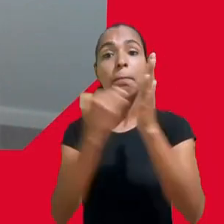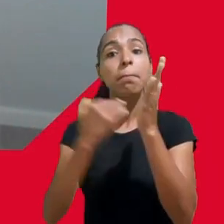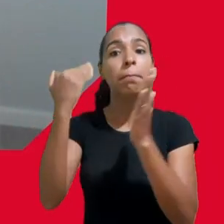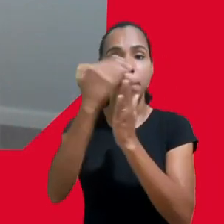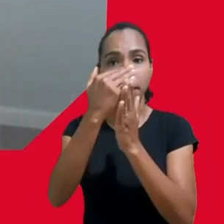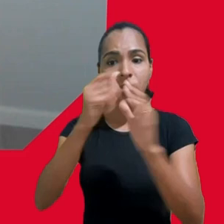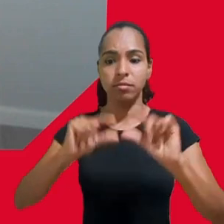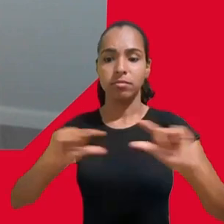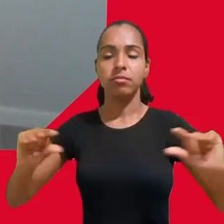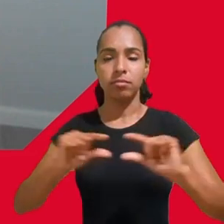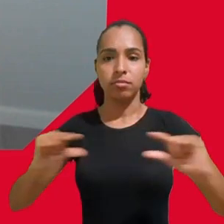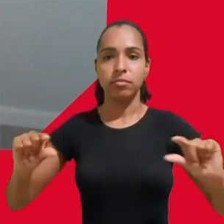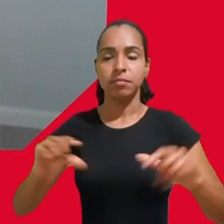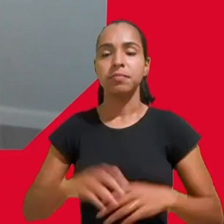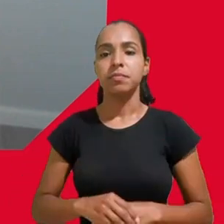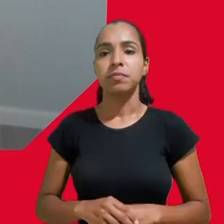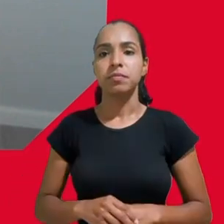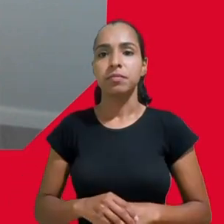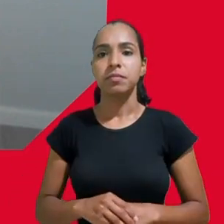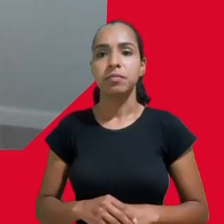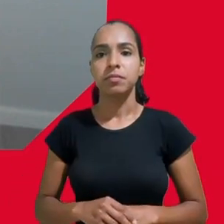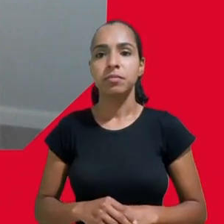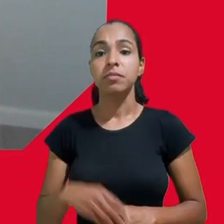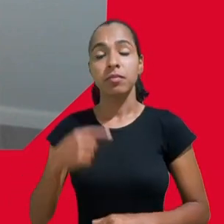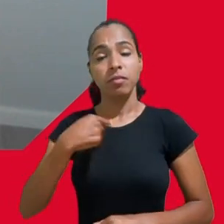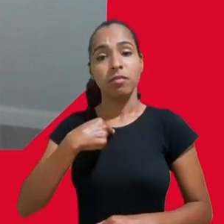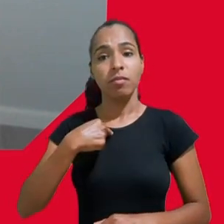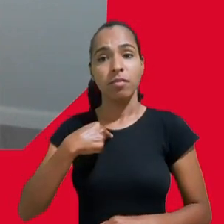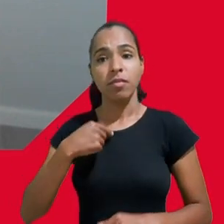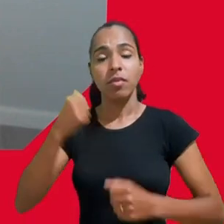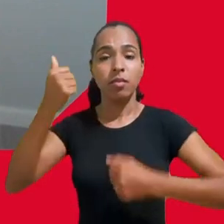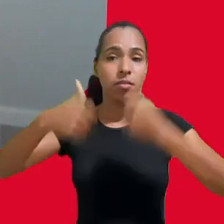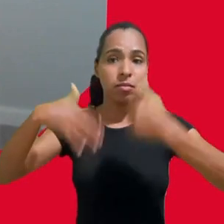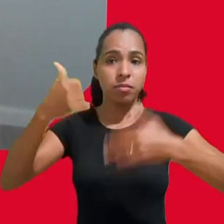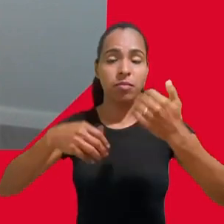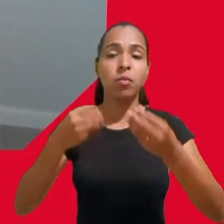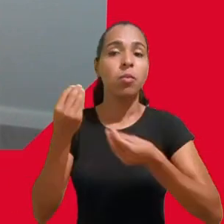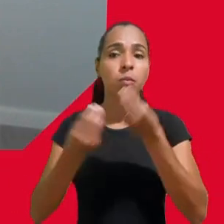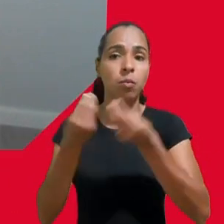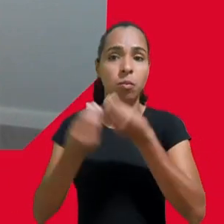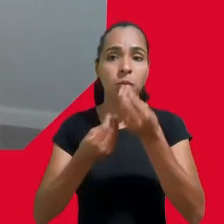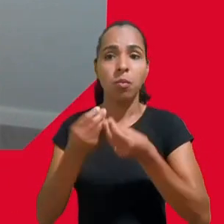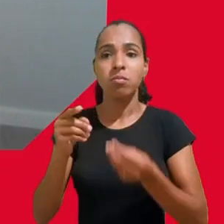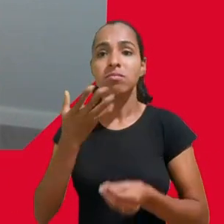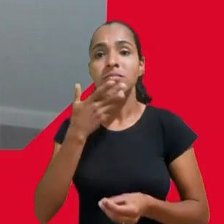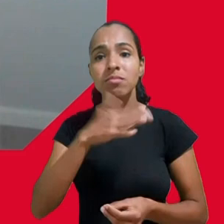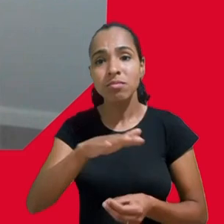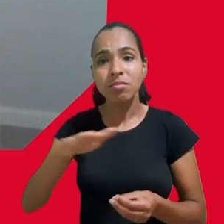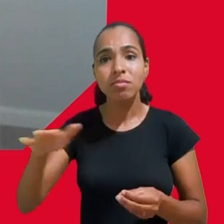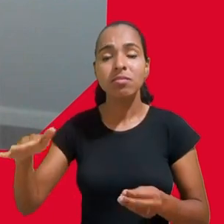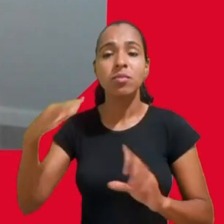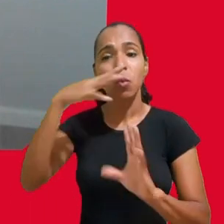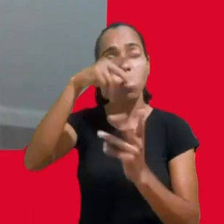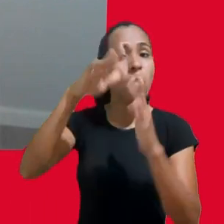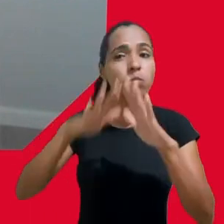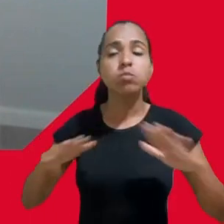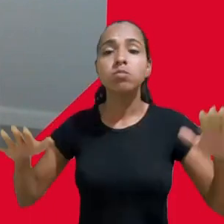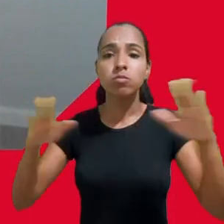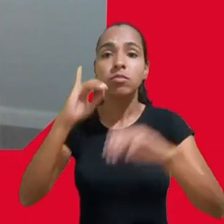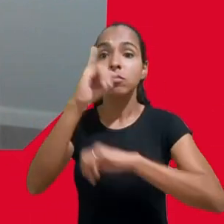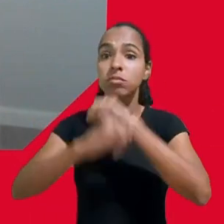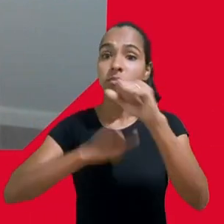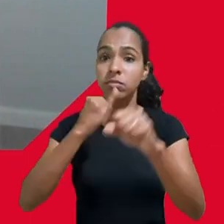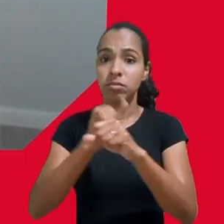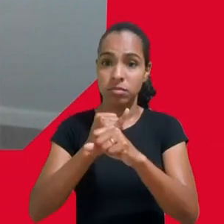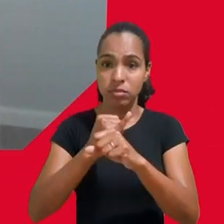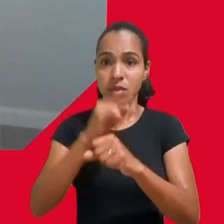violações dos direitos das crianças online estamos falando de algo que acontece no mundo todo porque a internet não conhece limites geográficos